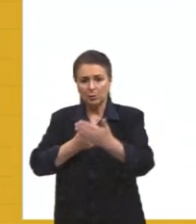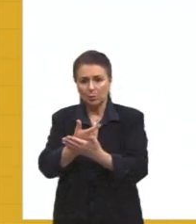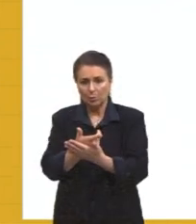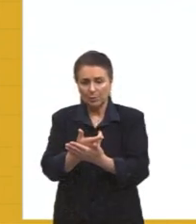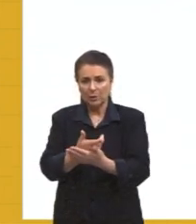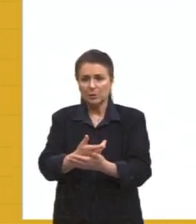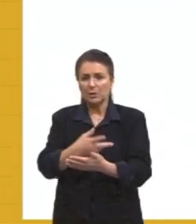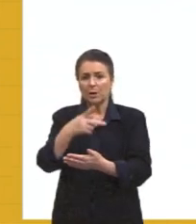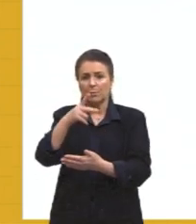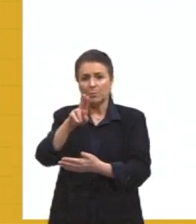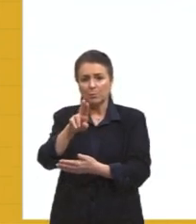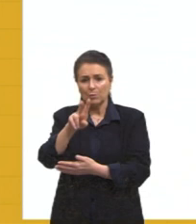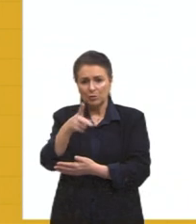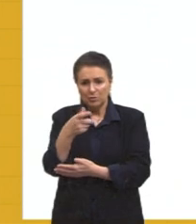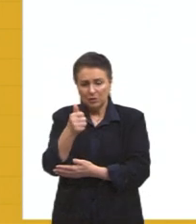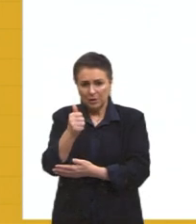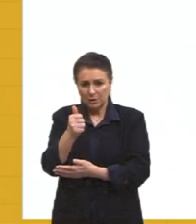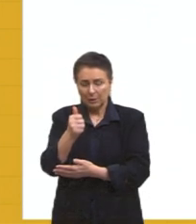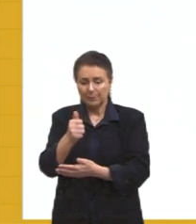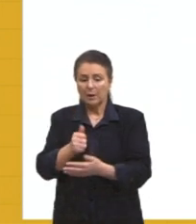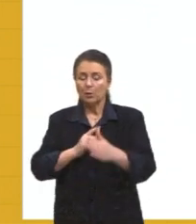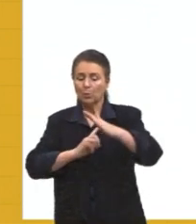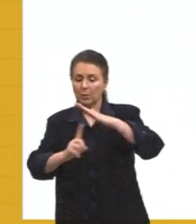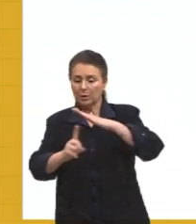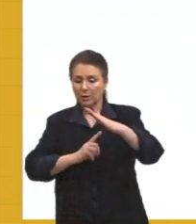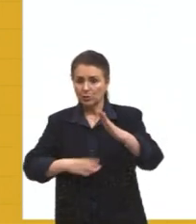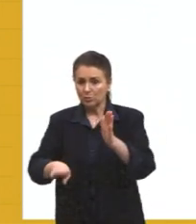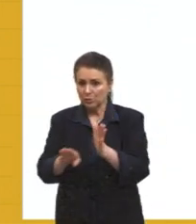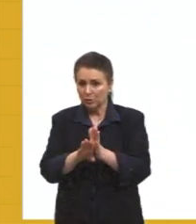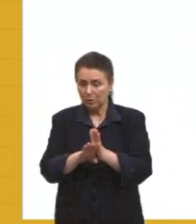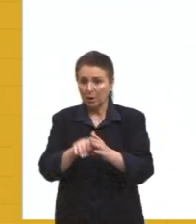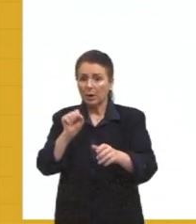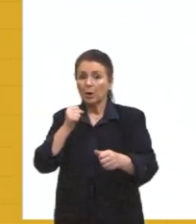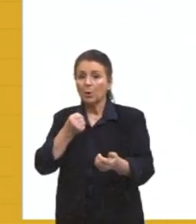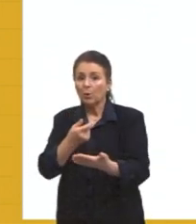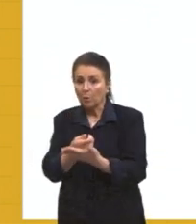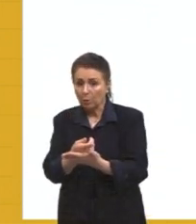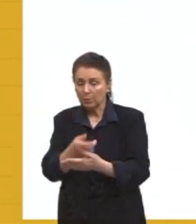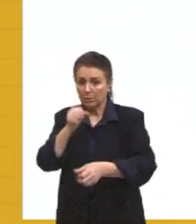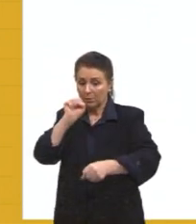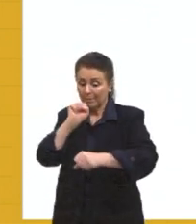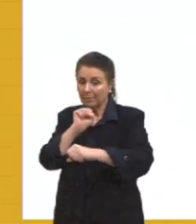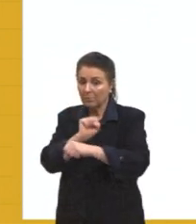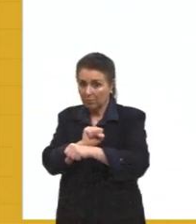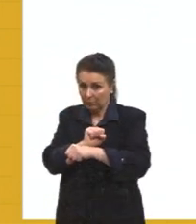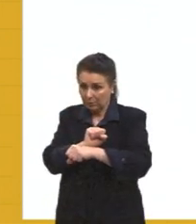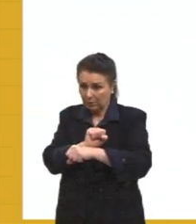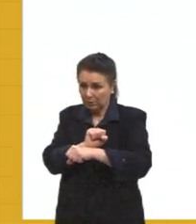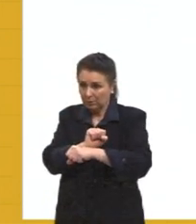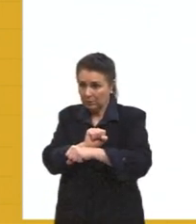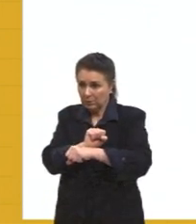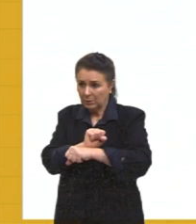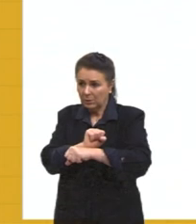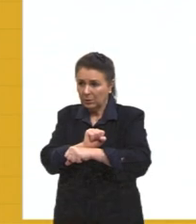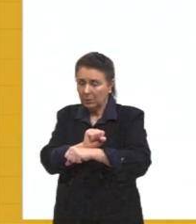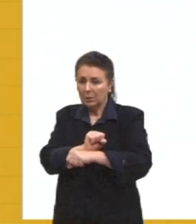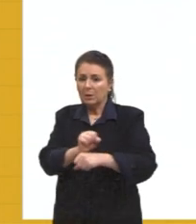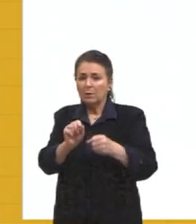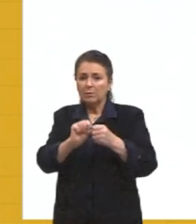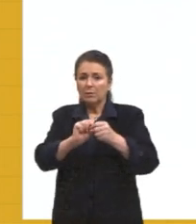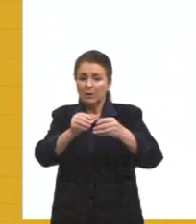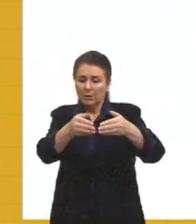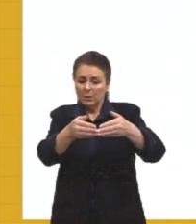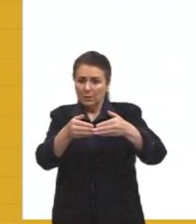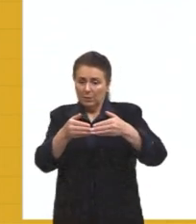puxada, o cliente chega, compra, tem um período de espera, vai aquele pedido, então, vai